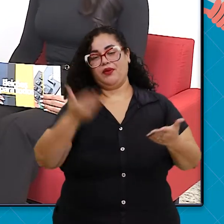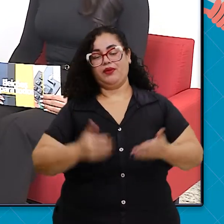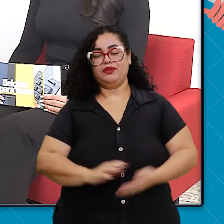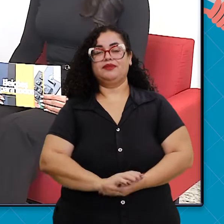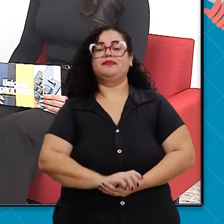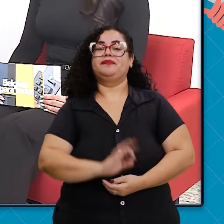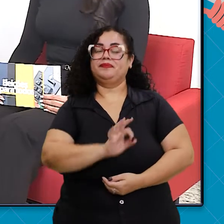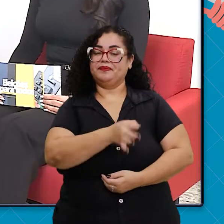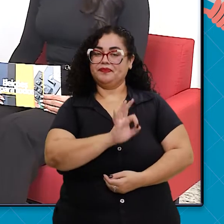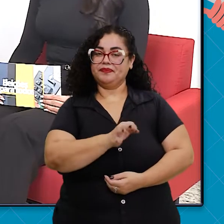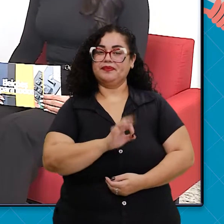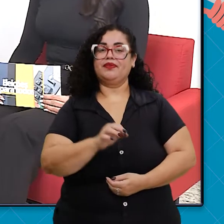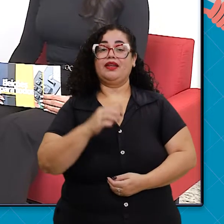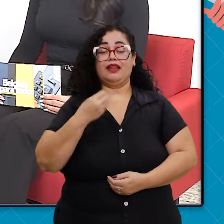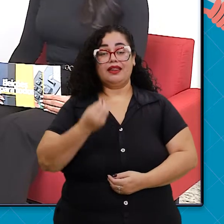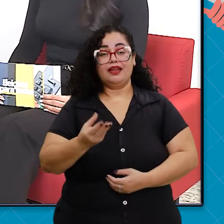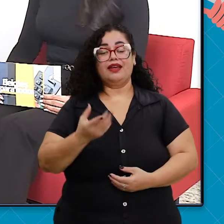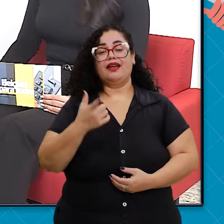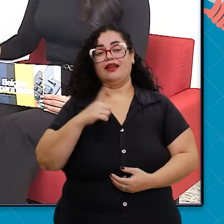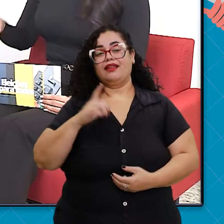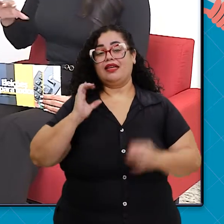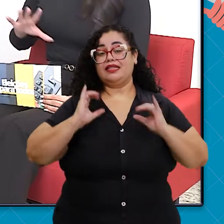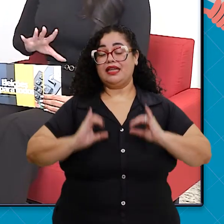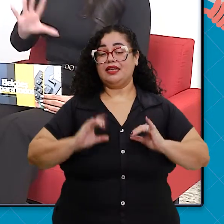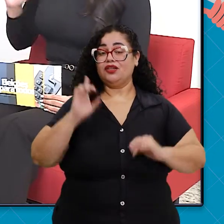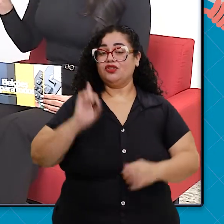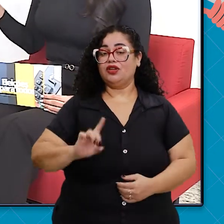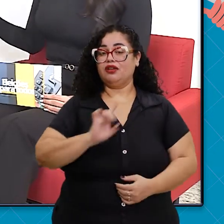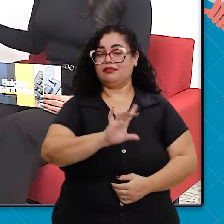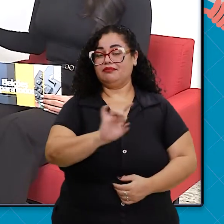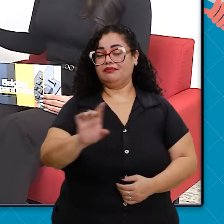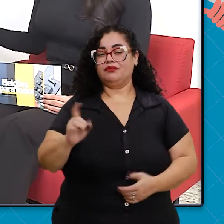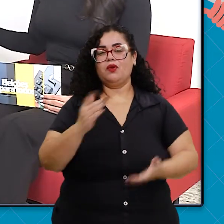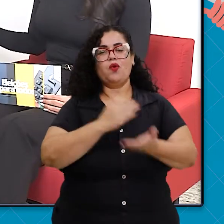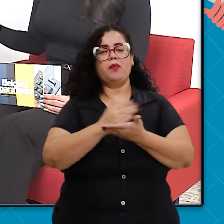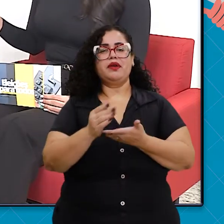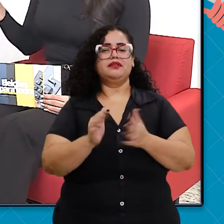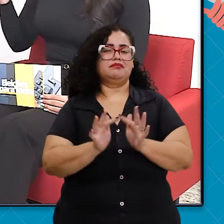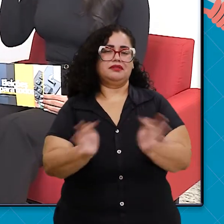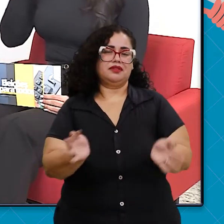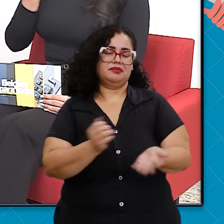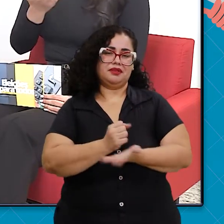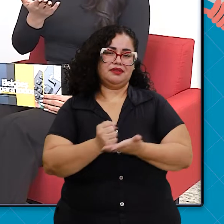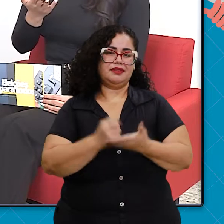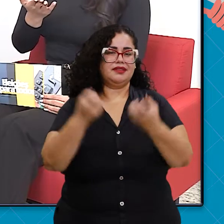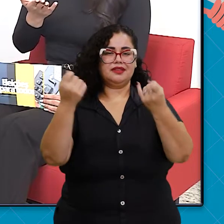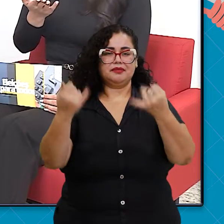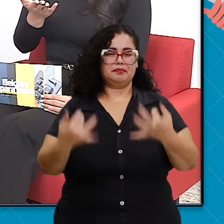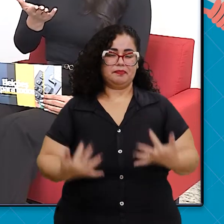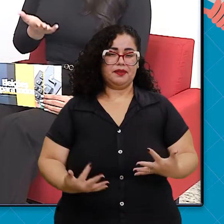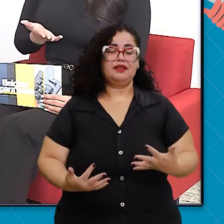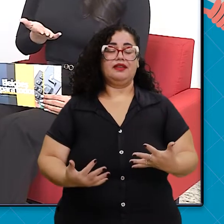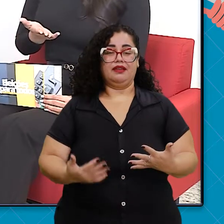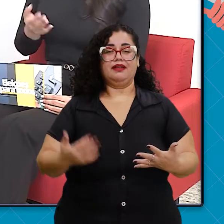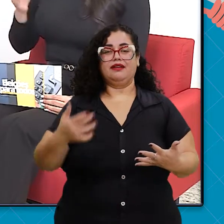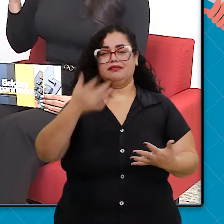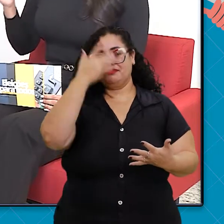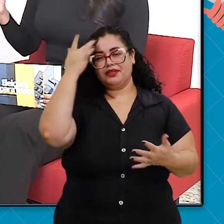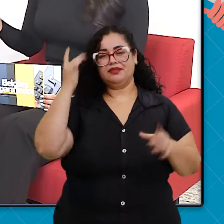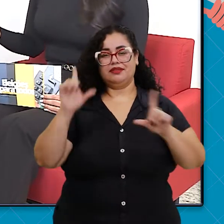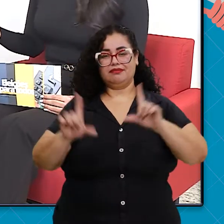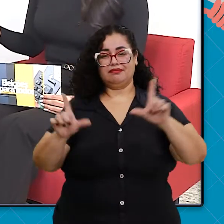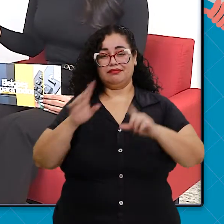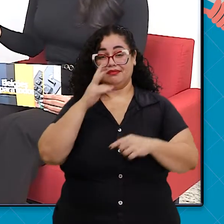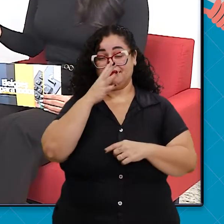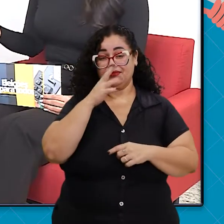certeza. Exercer o seu direito de cidadania. Bom, vamos começar pelo básico. Vamos explicar para o nosso eleitor de casa o